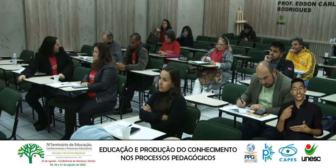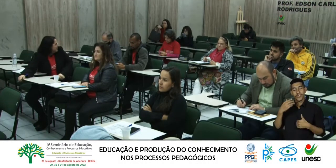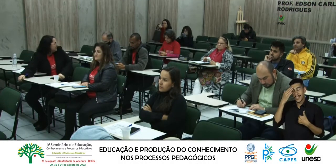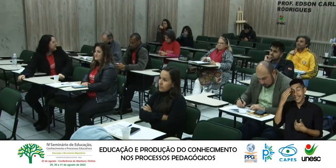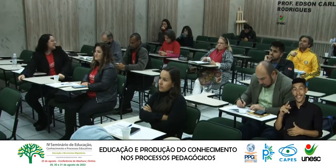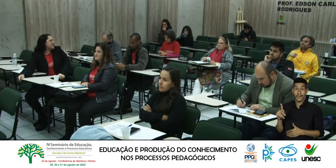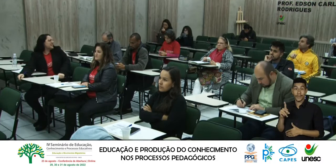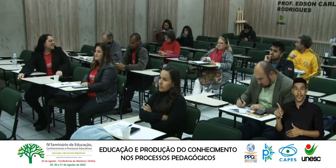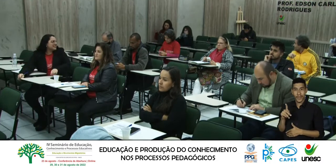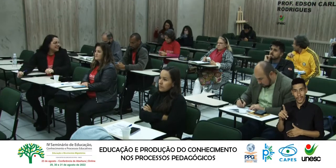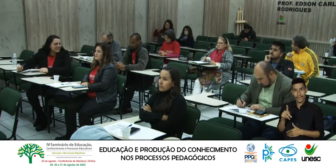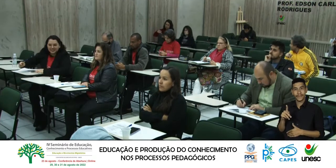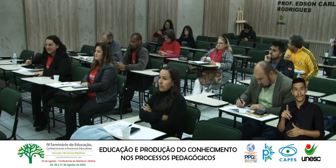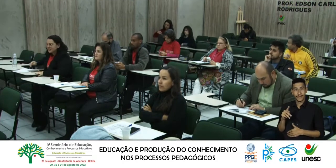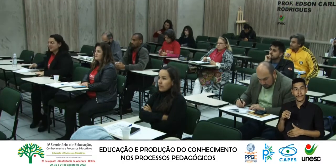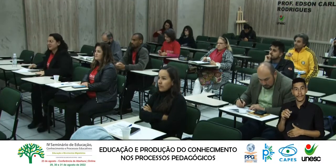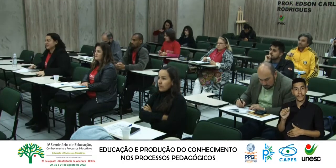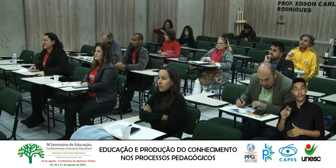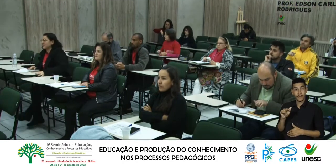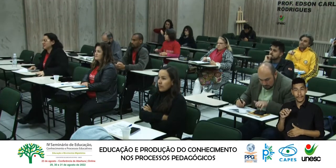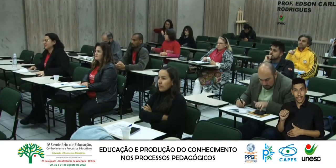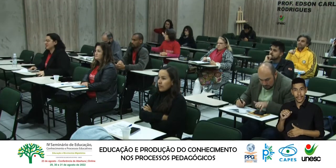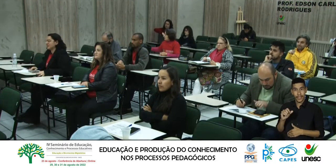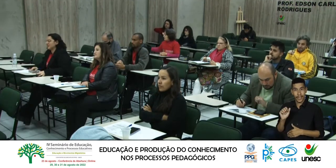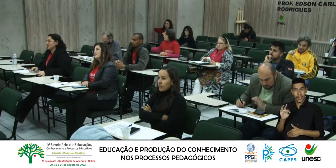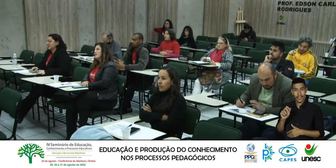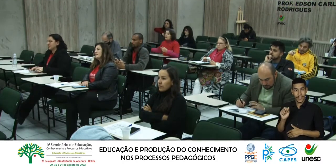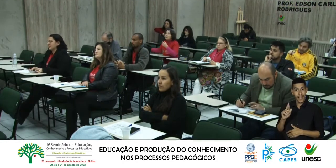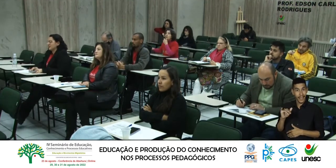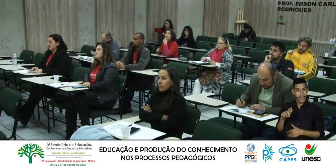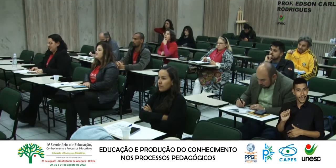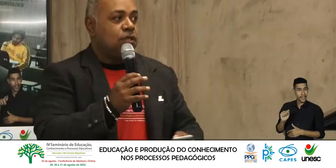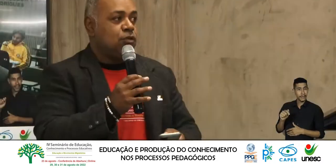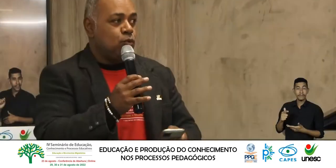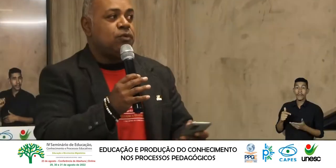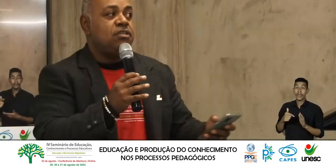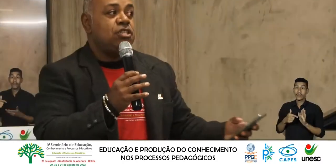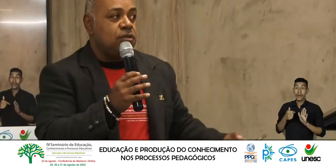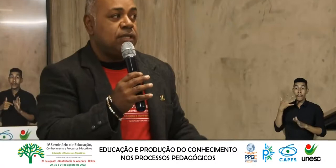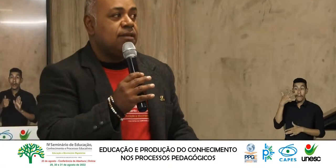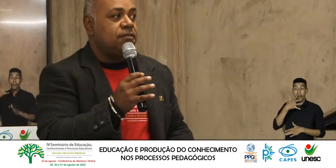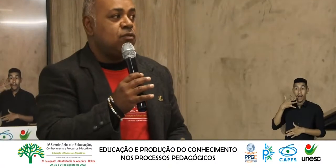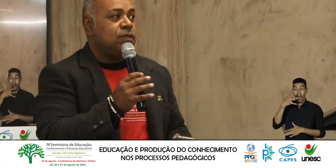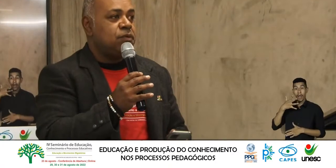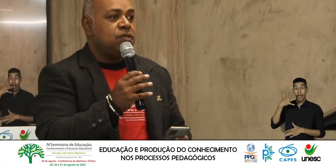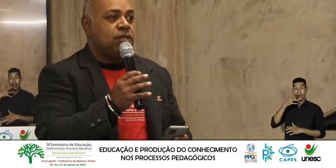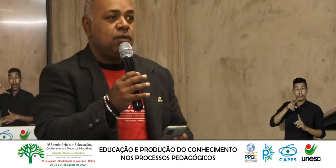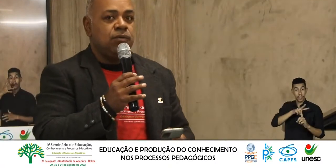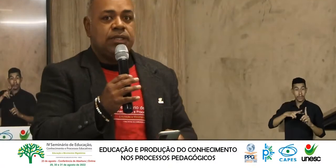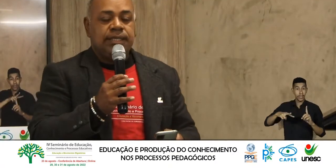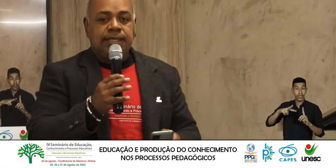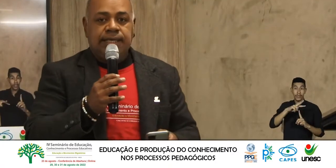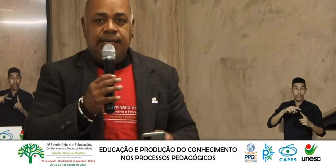A professora Maria Catarina Que fez uma exposição Em duplo sentido Ela fez uma